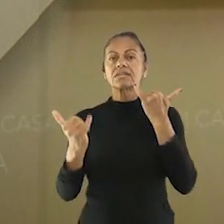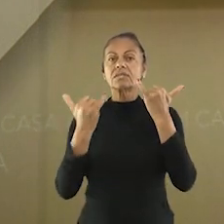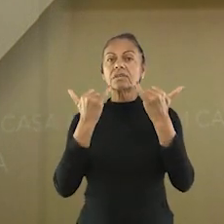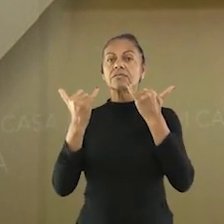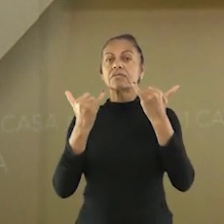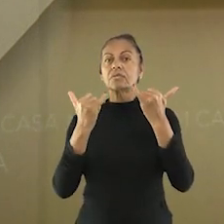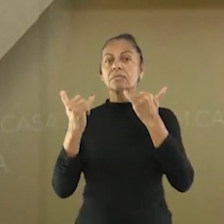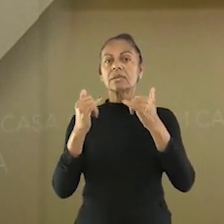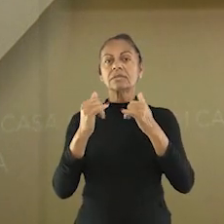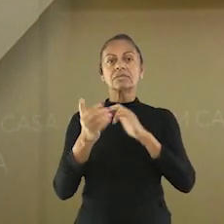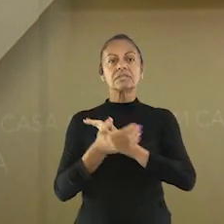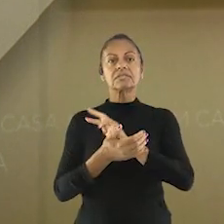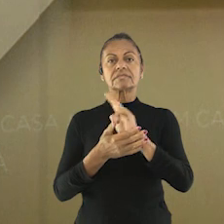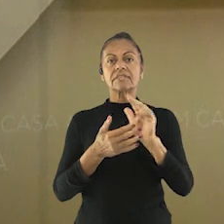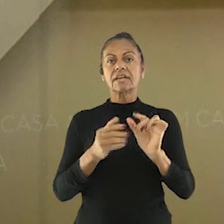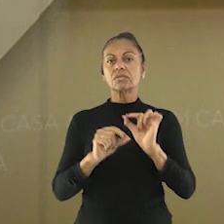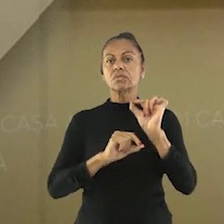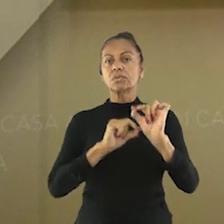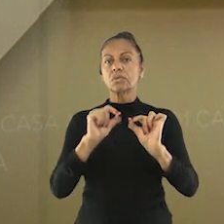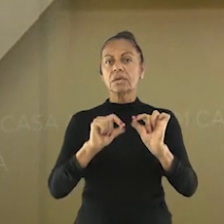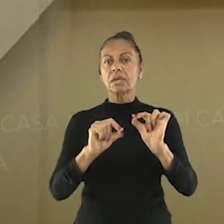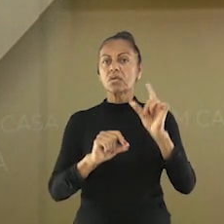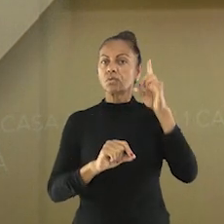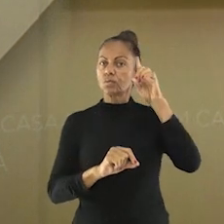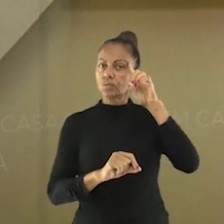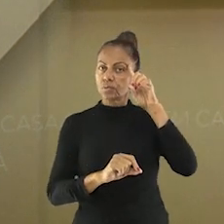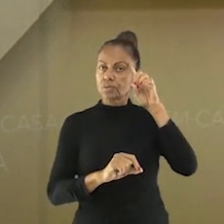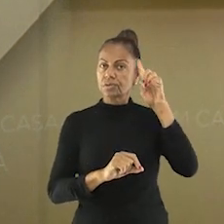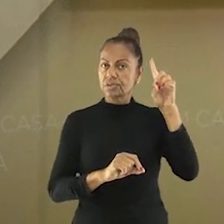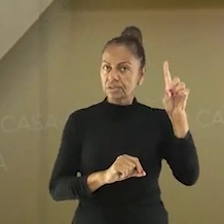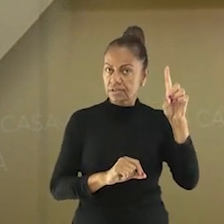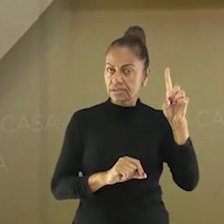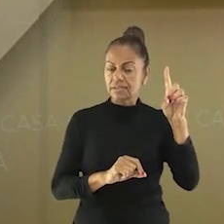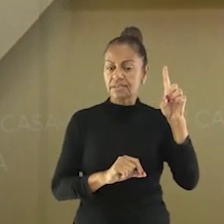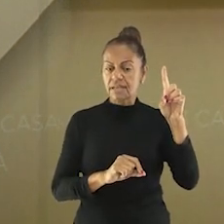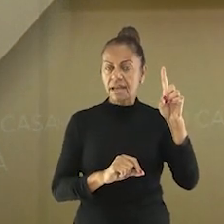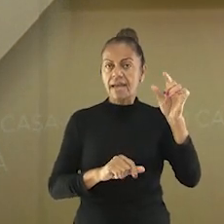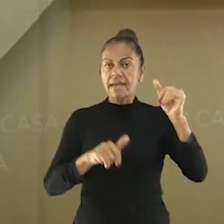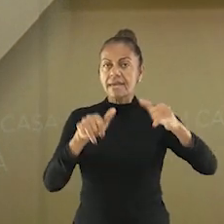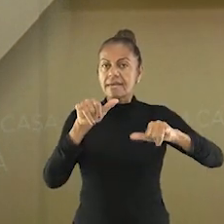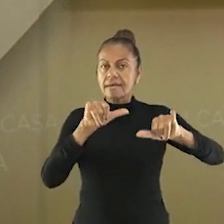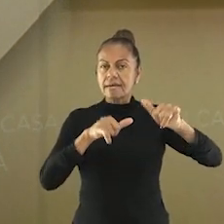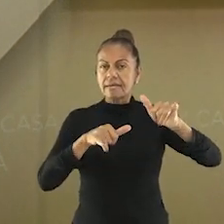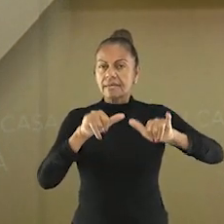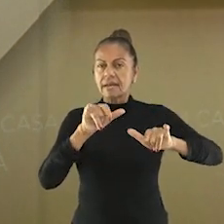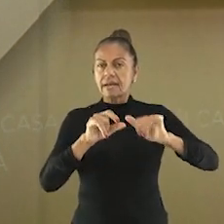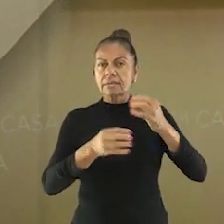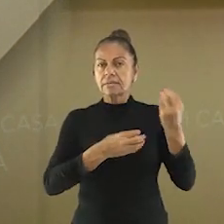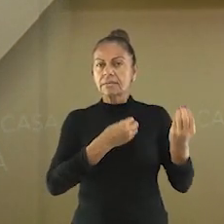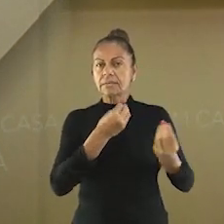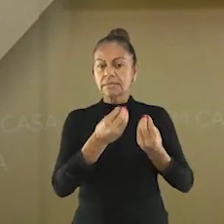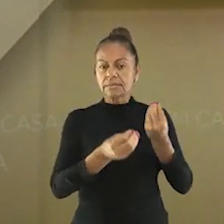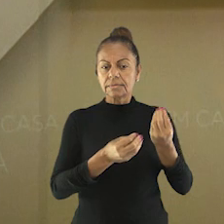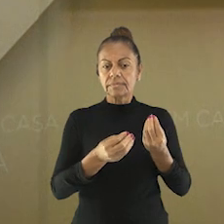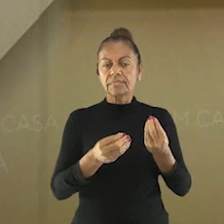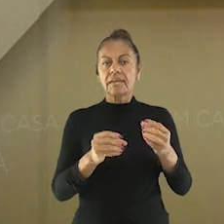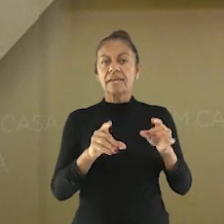seguintes informações, tá? Primeiramente, a gente tem a data, tá? Do dia em que essa análise foi feita. E